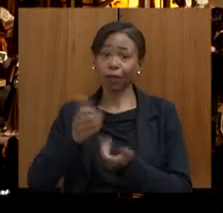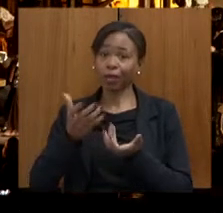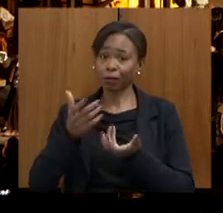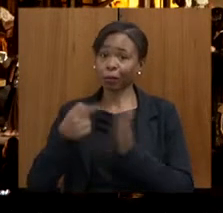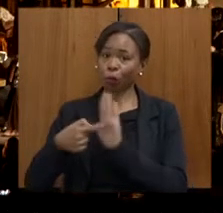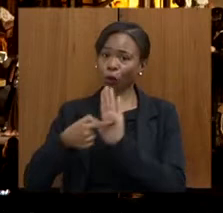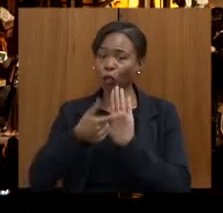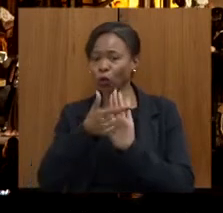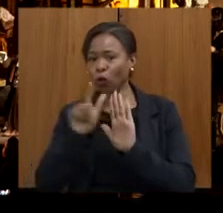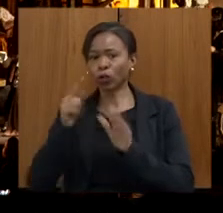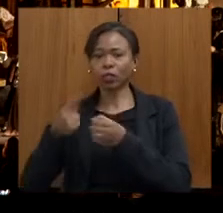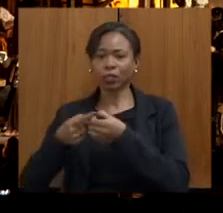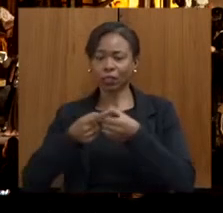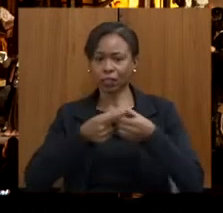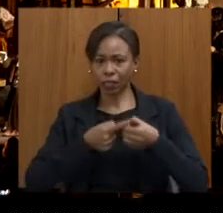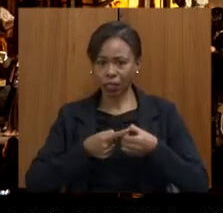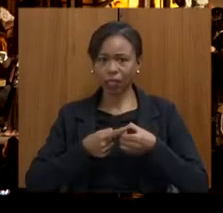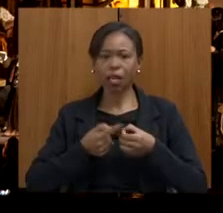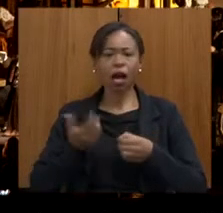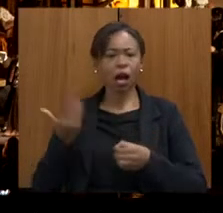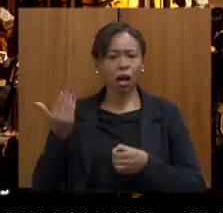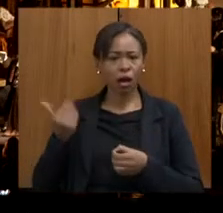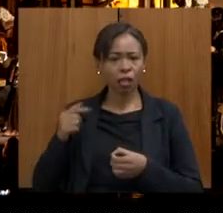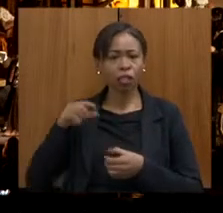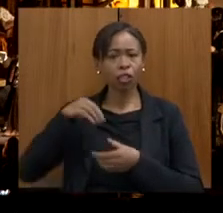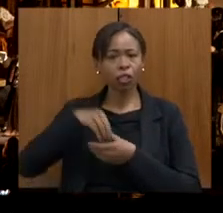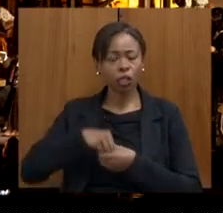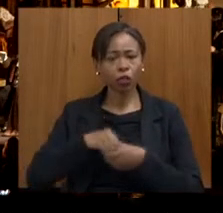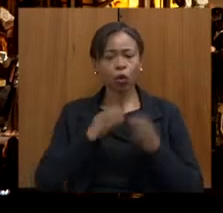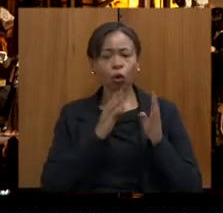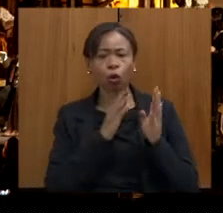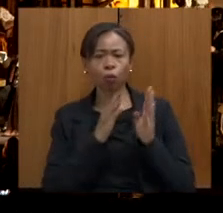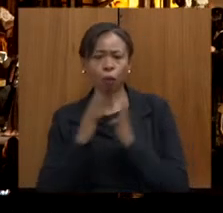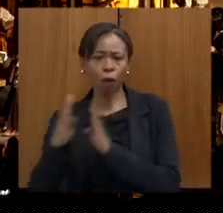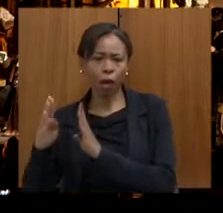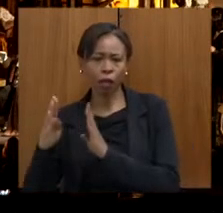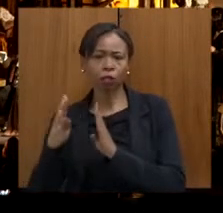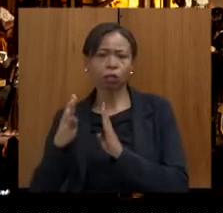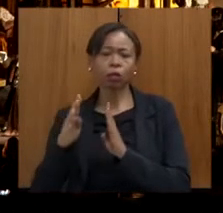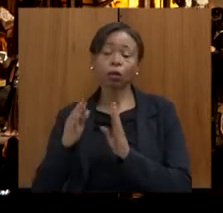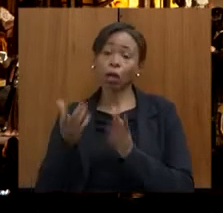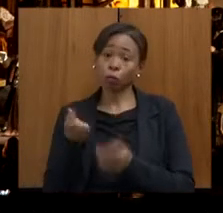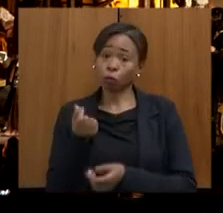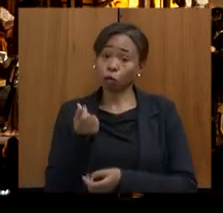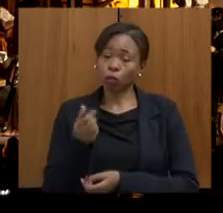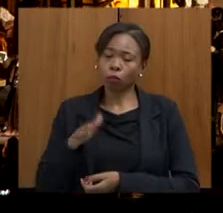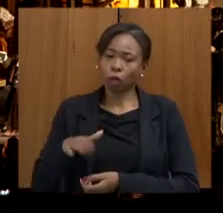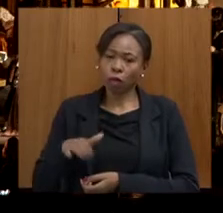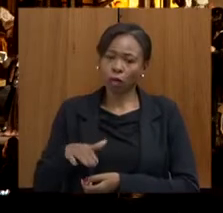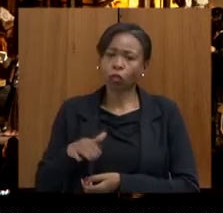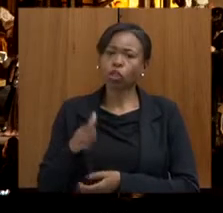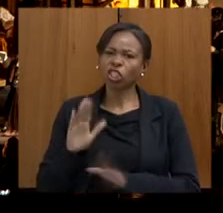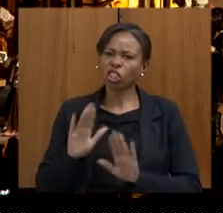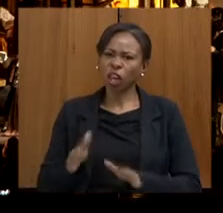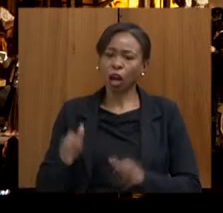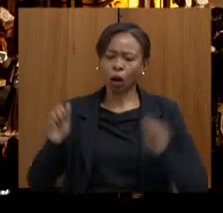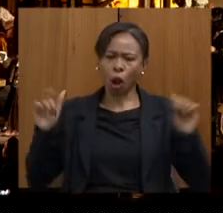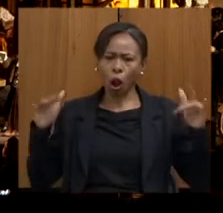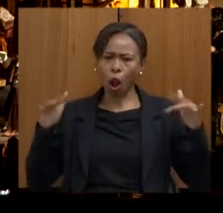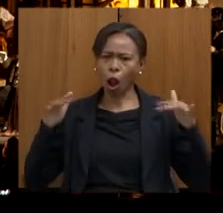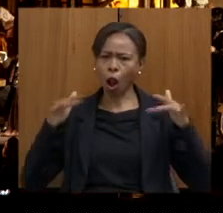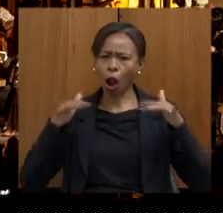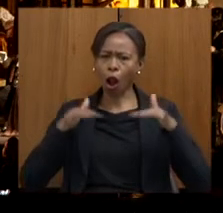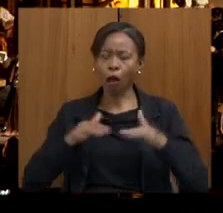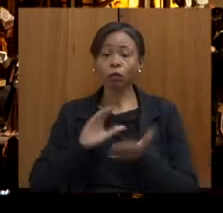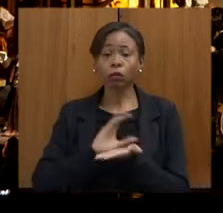teve uma temporada no Palácio das Artes a preços populares e tivemos um público de 7.400 pessoas, investimento de 2,1